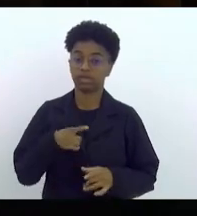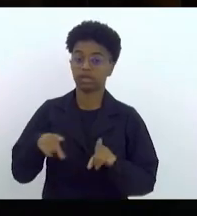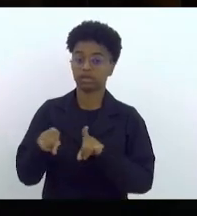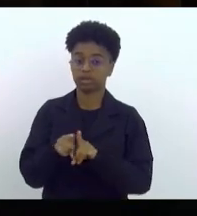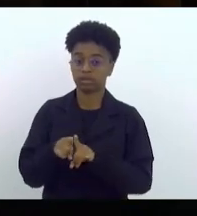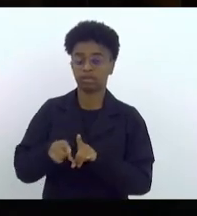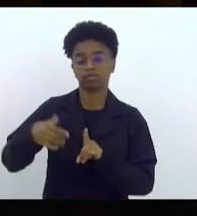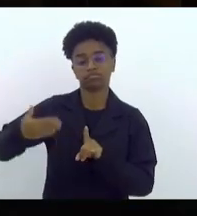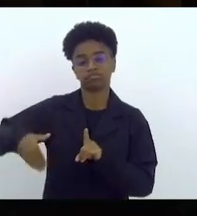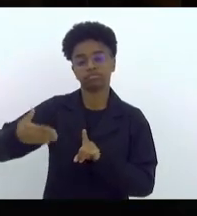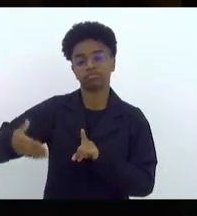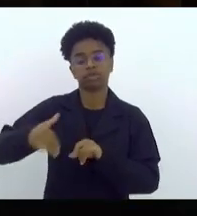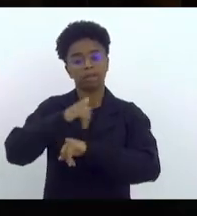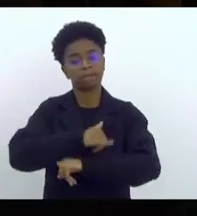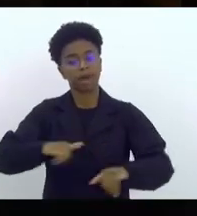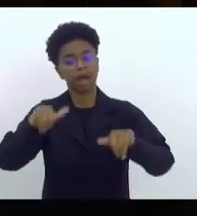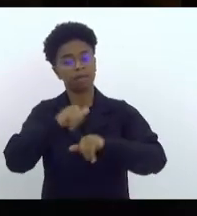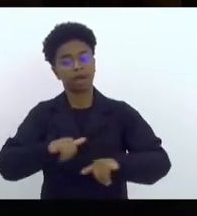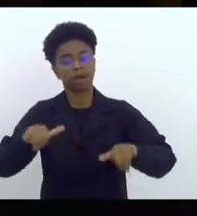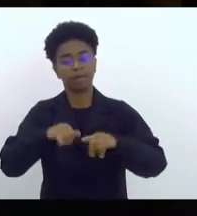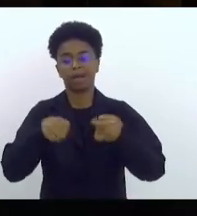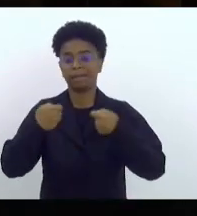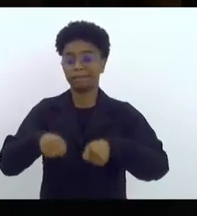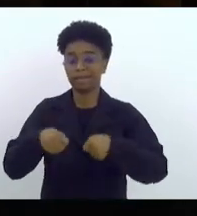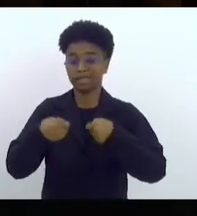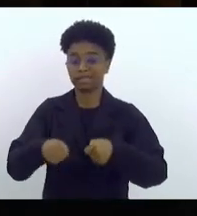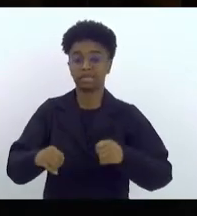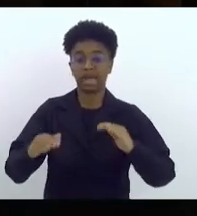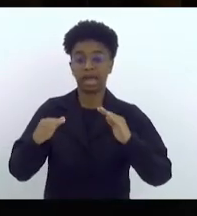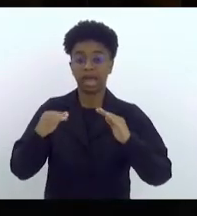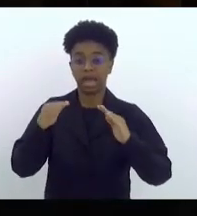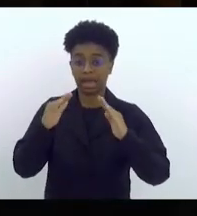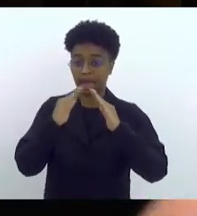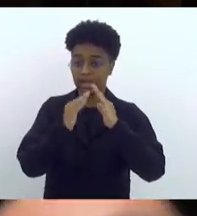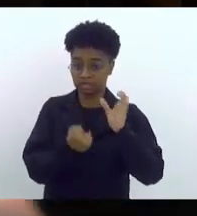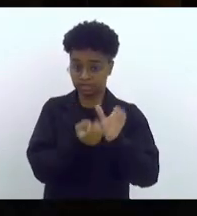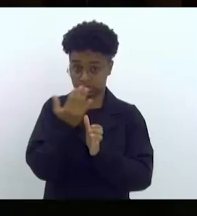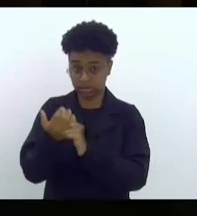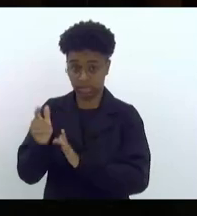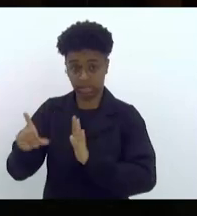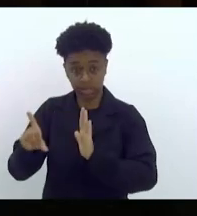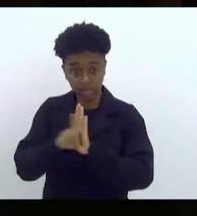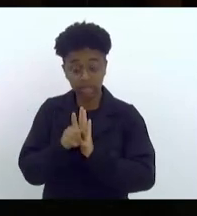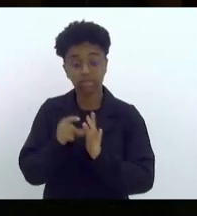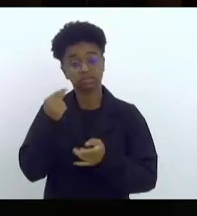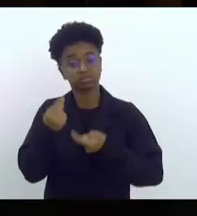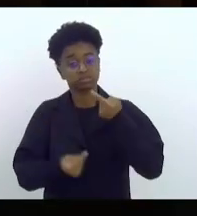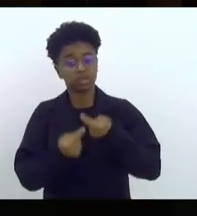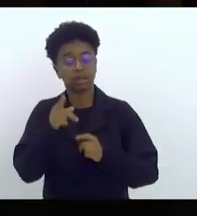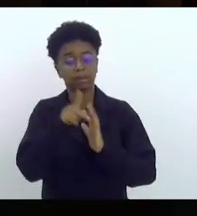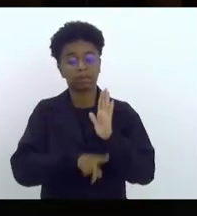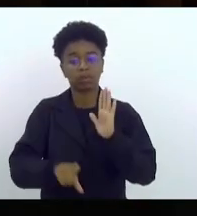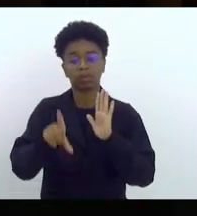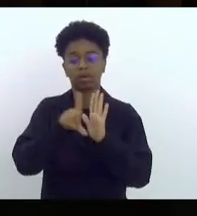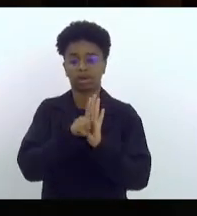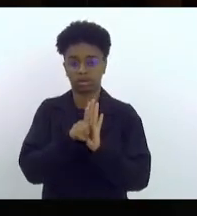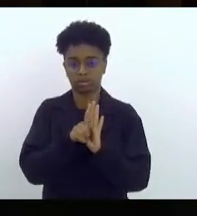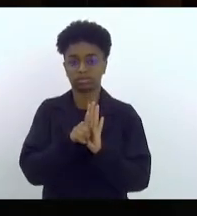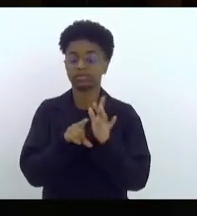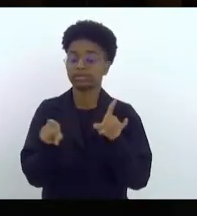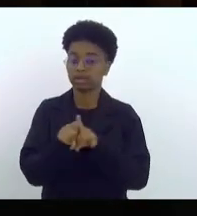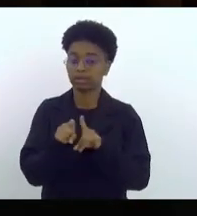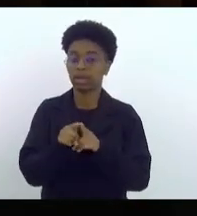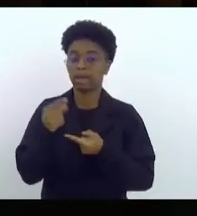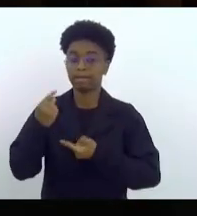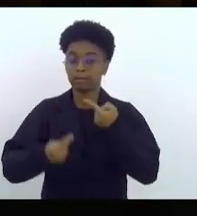perpetuação da necessidade das casas legislativas debaterem projetos de lei e